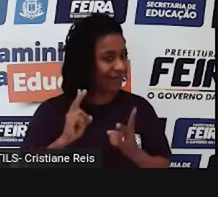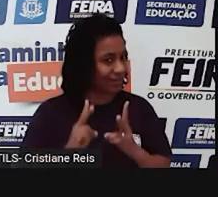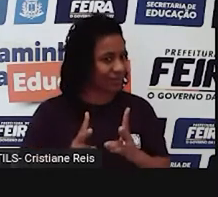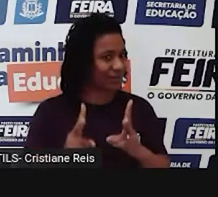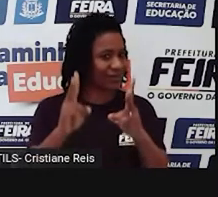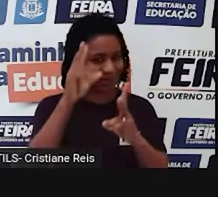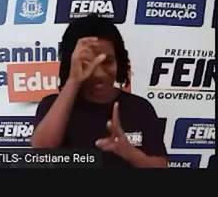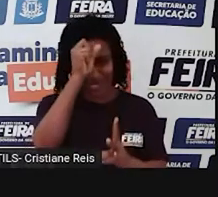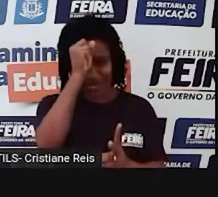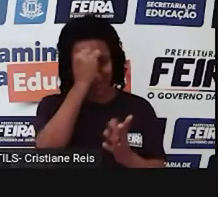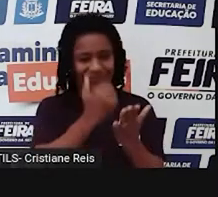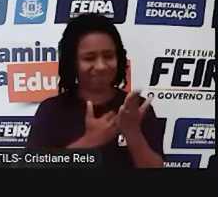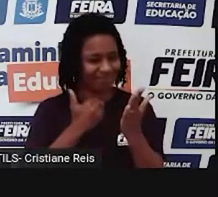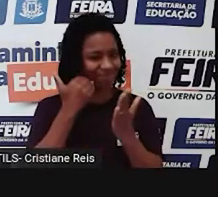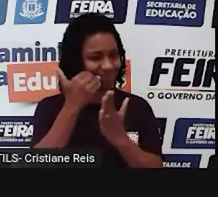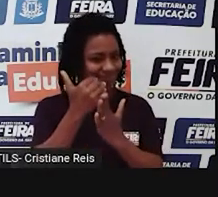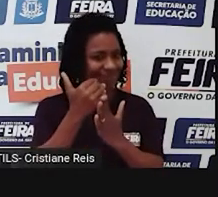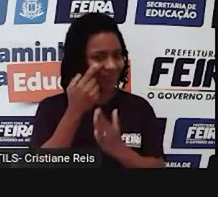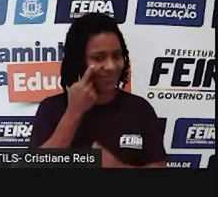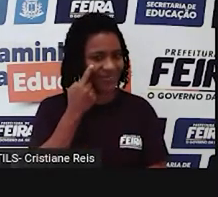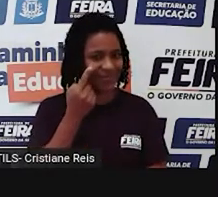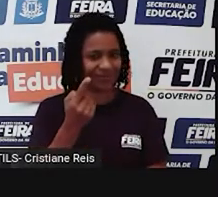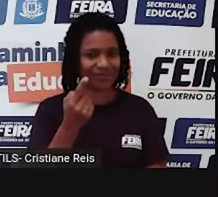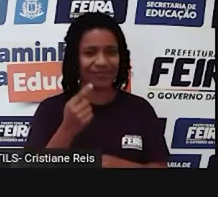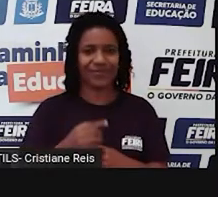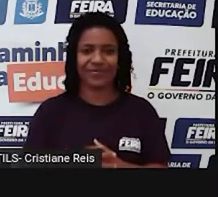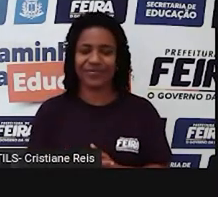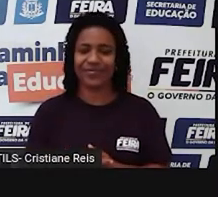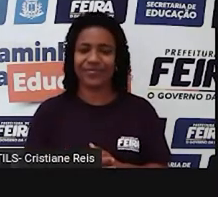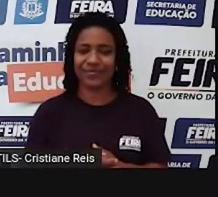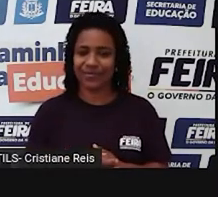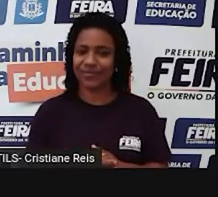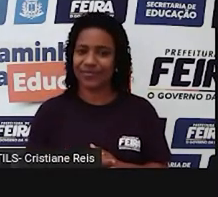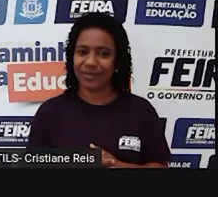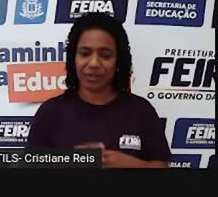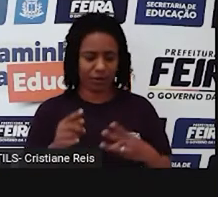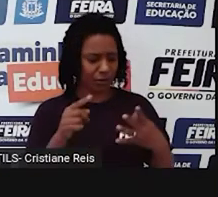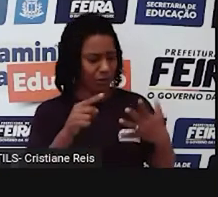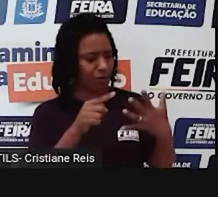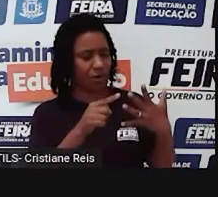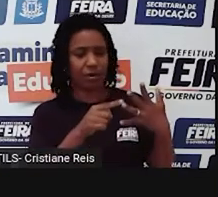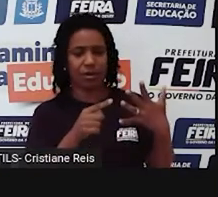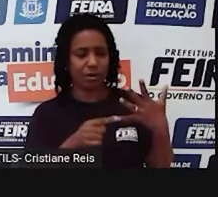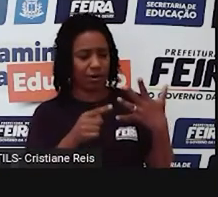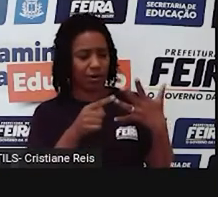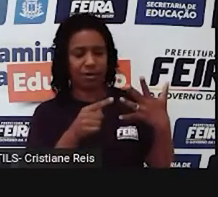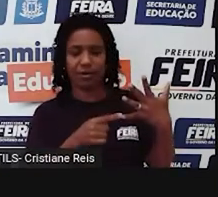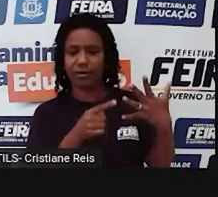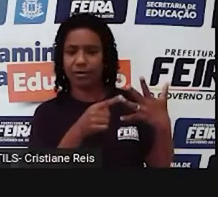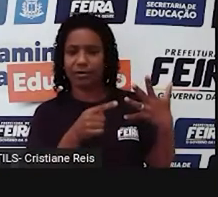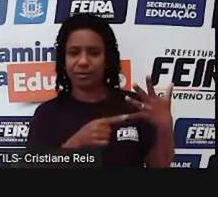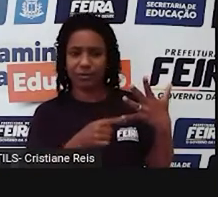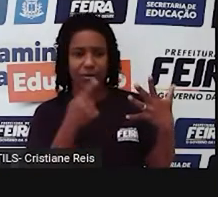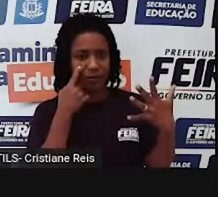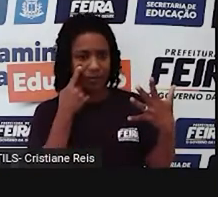aprender um pouquinho mais sobre isto. Observem os dois próximos exemplos que eu espelhei para vocês.